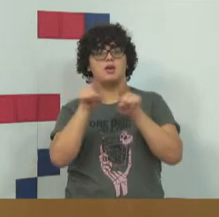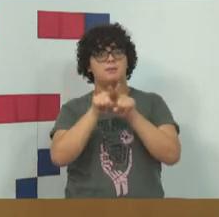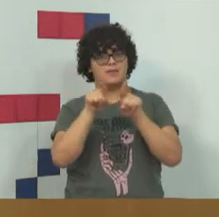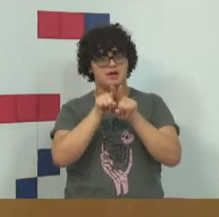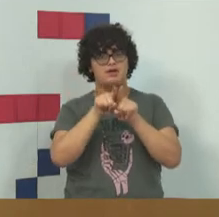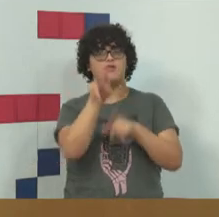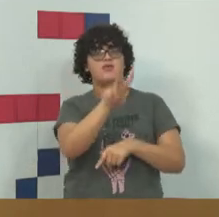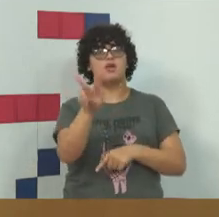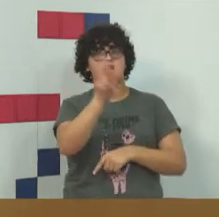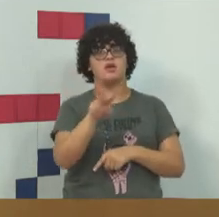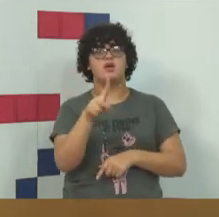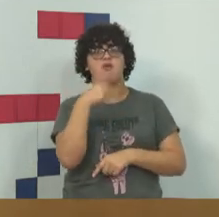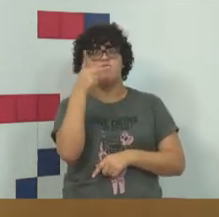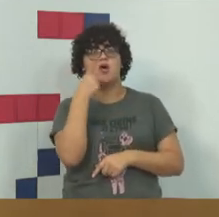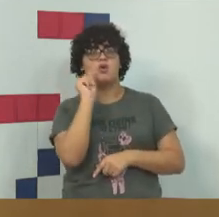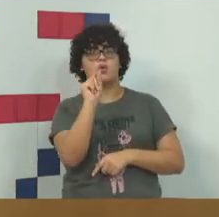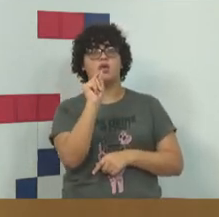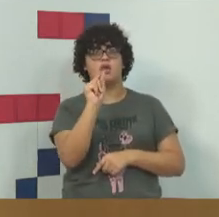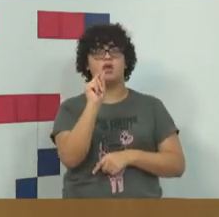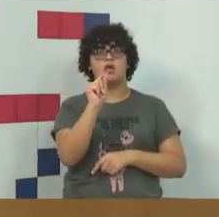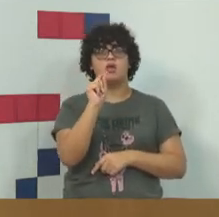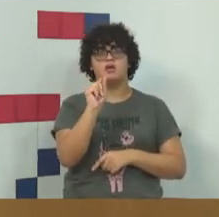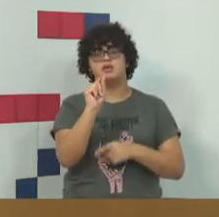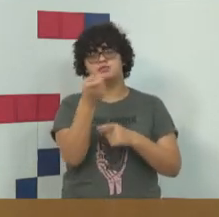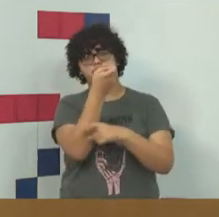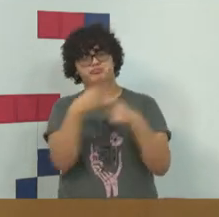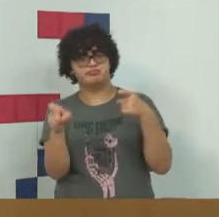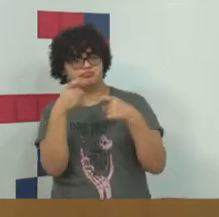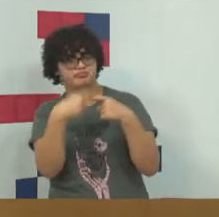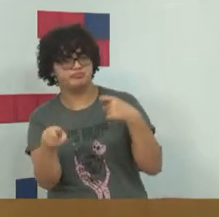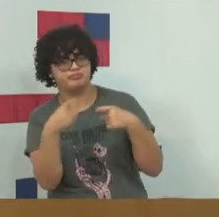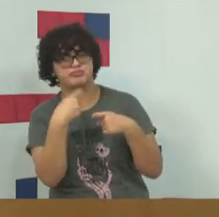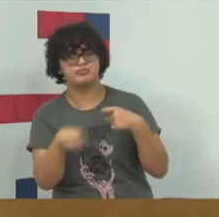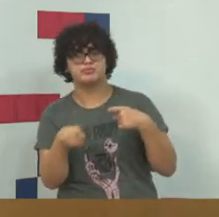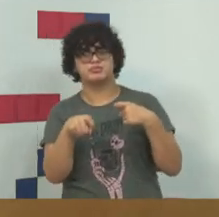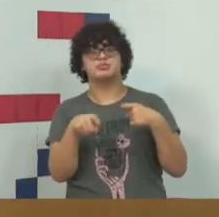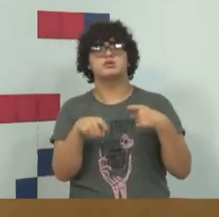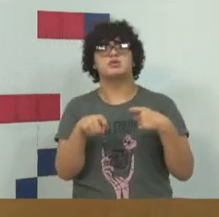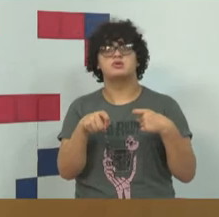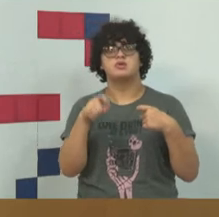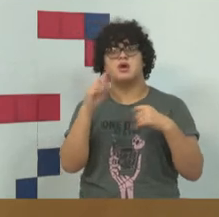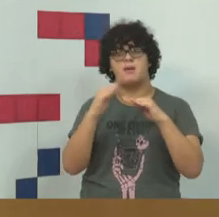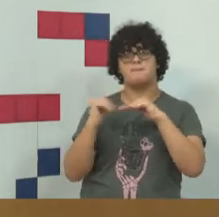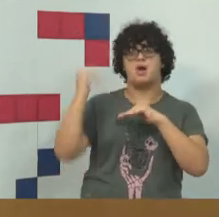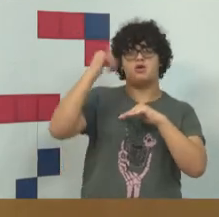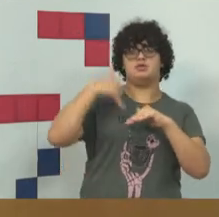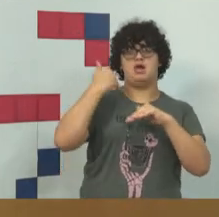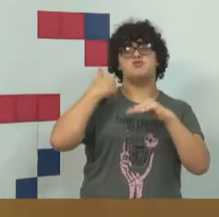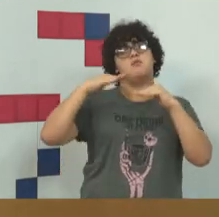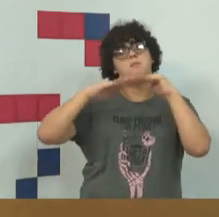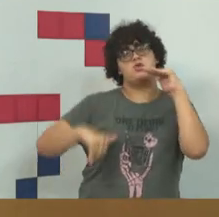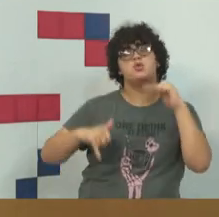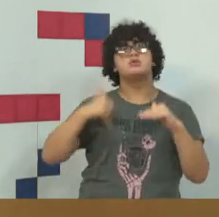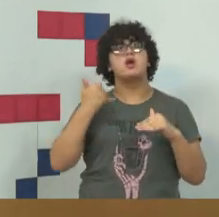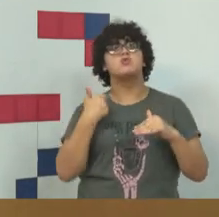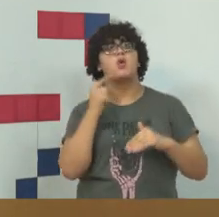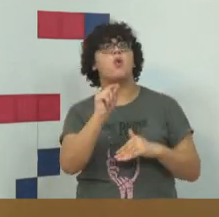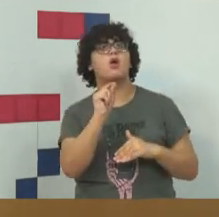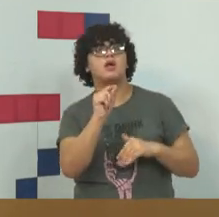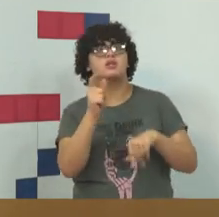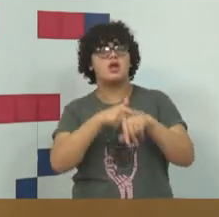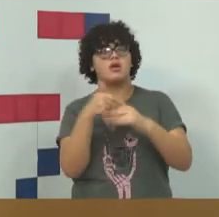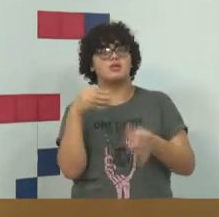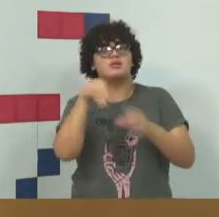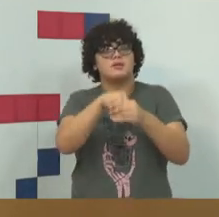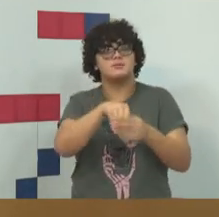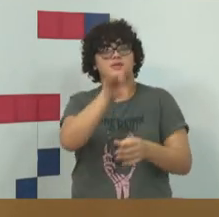menciona a questão da relação entre maiores e menores de idade que ocorrem na Deep